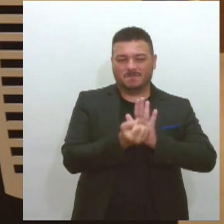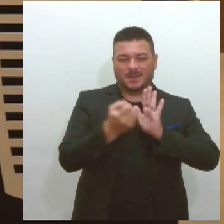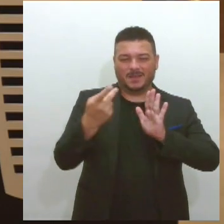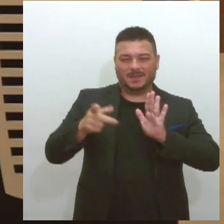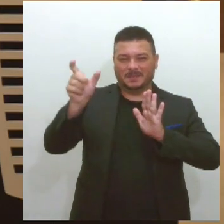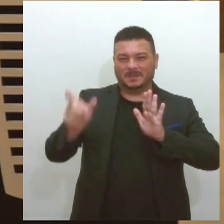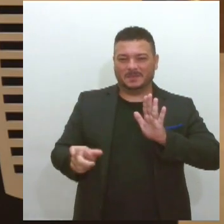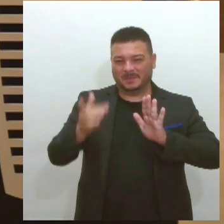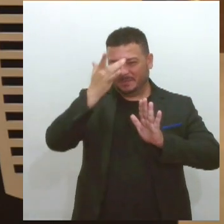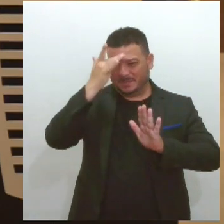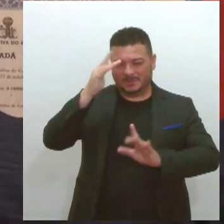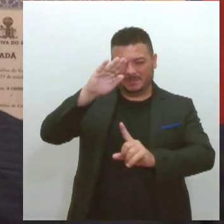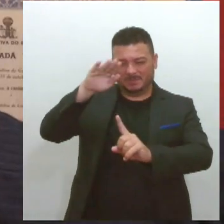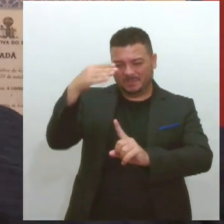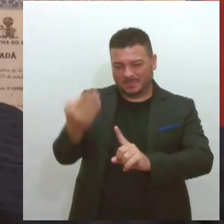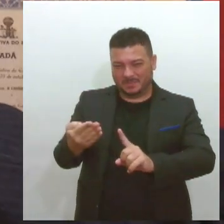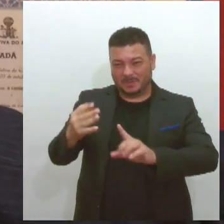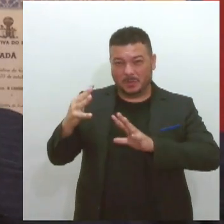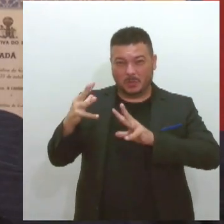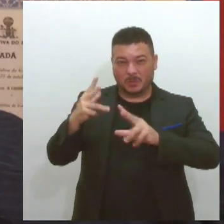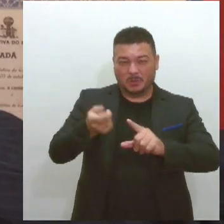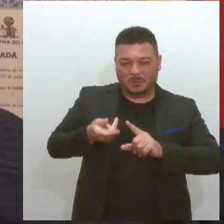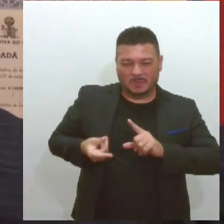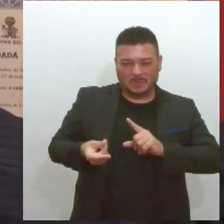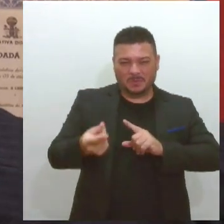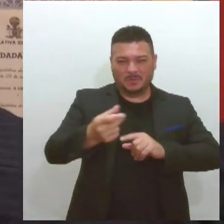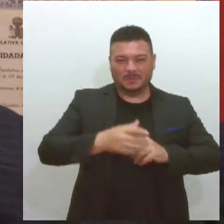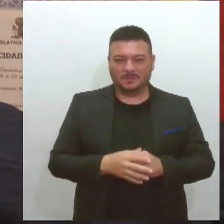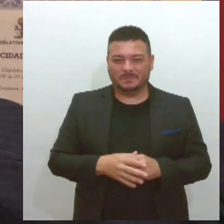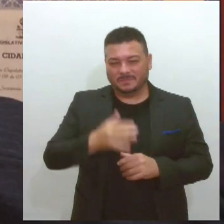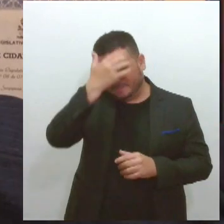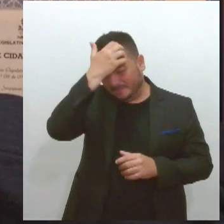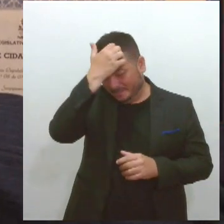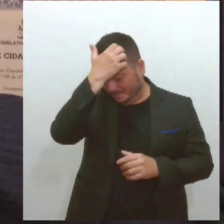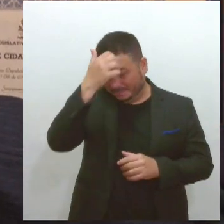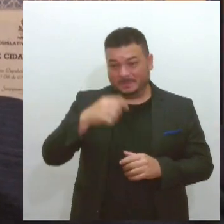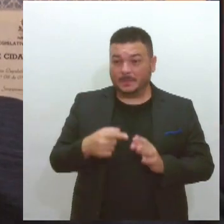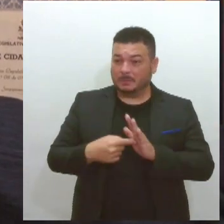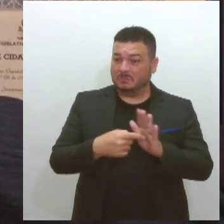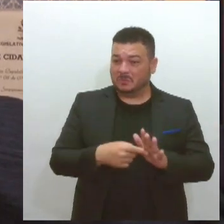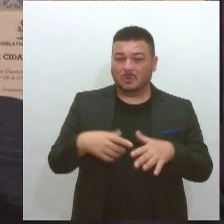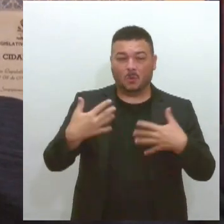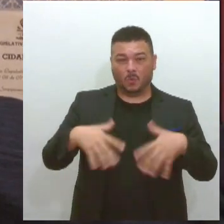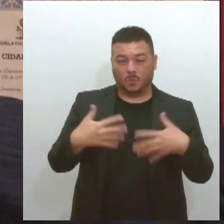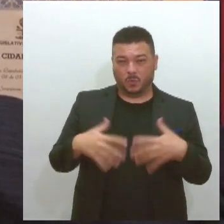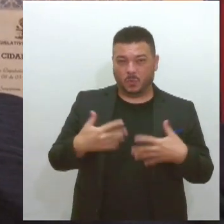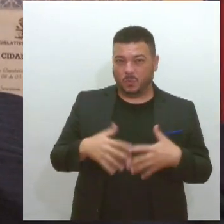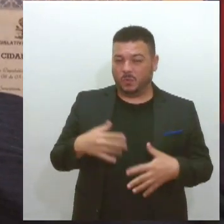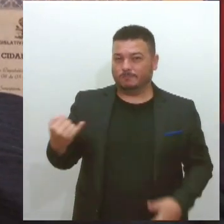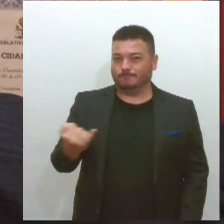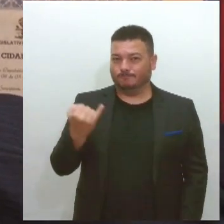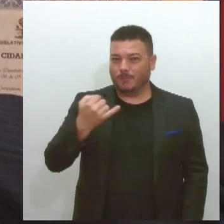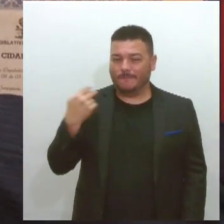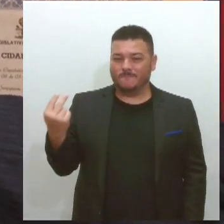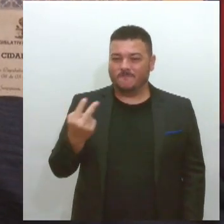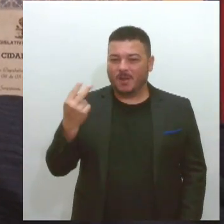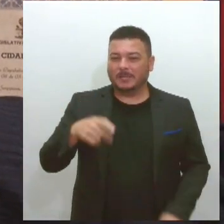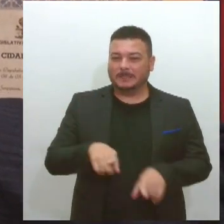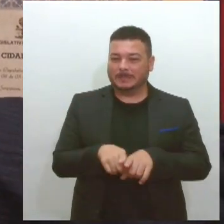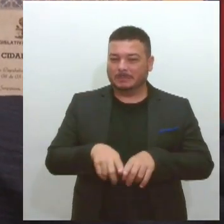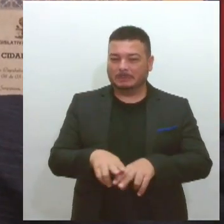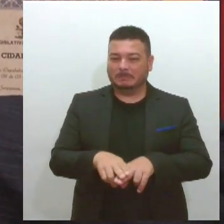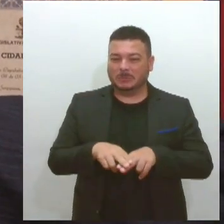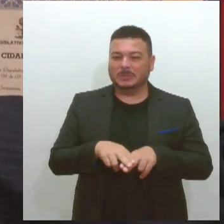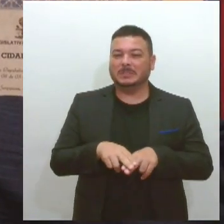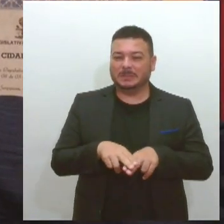estendido para toda a eternidade. A Clemilda deixou um legado muito grande. Eu digo que até no meu texto da apresentação da exposição eu digo que ela